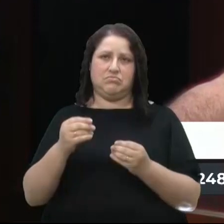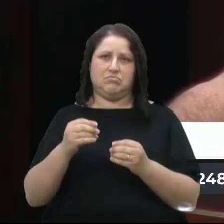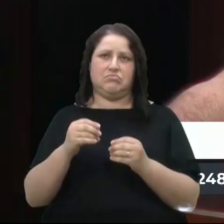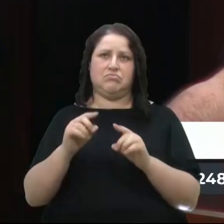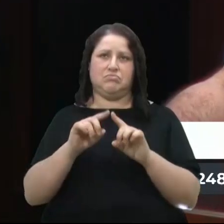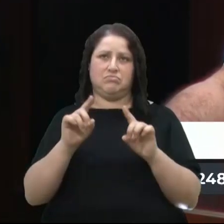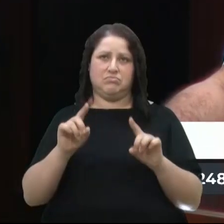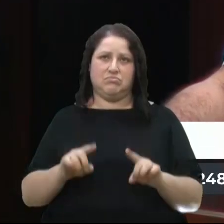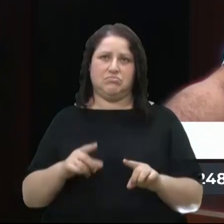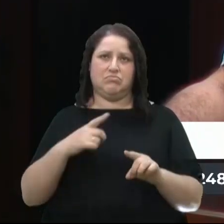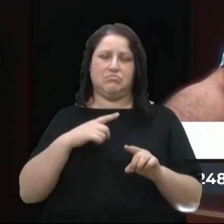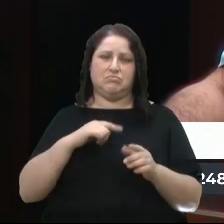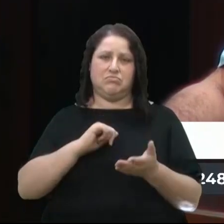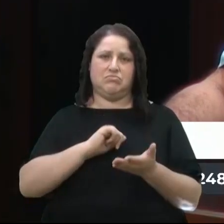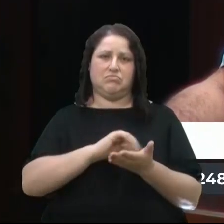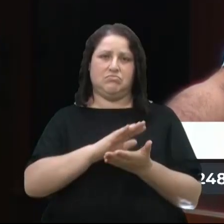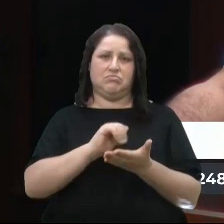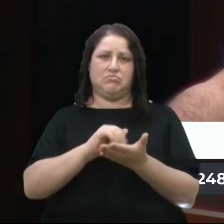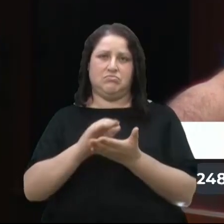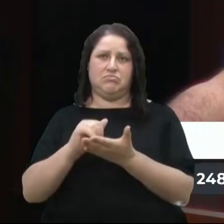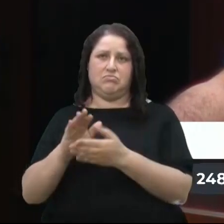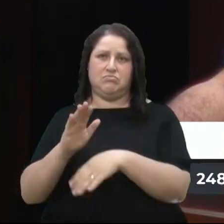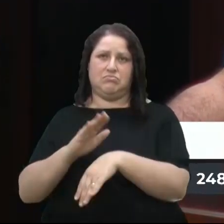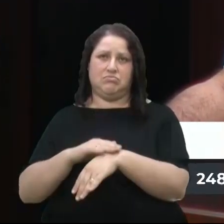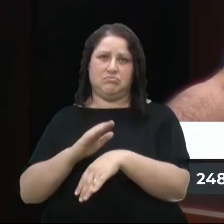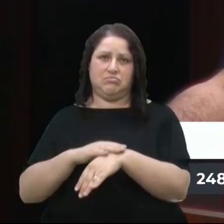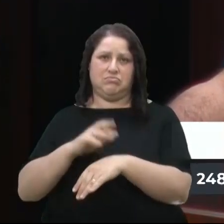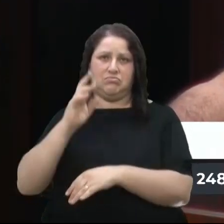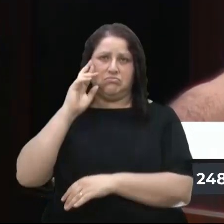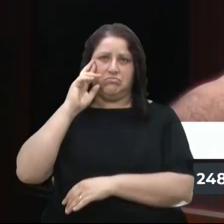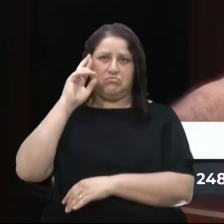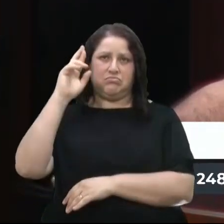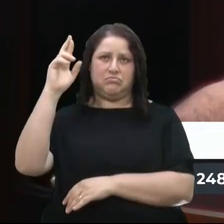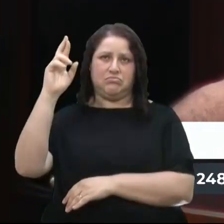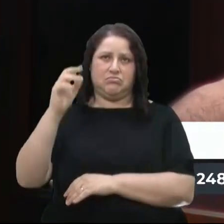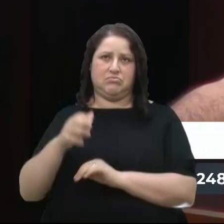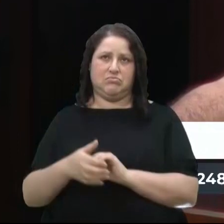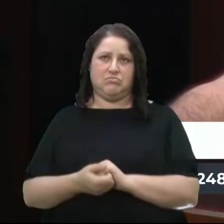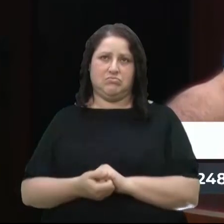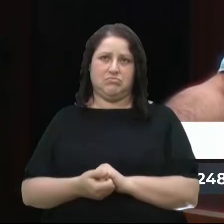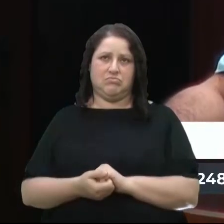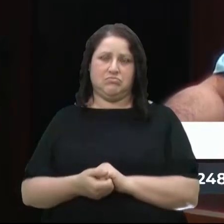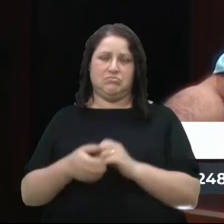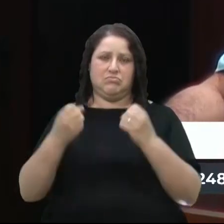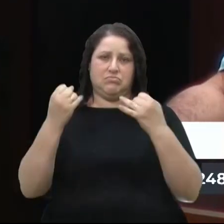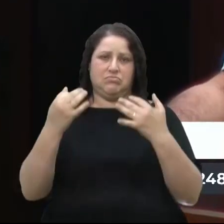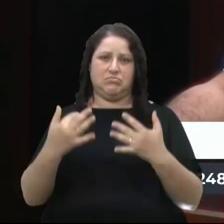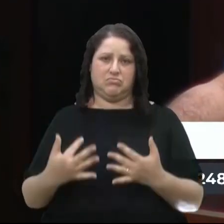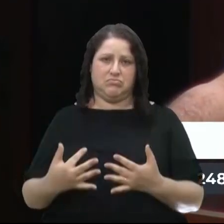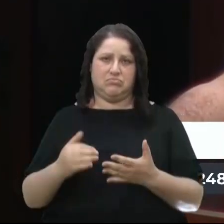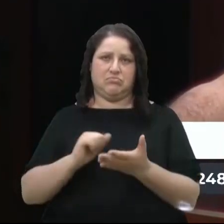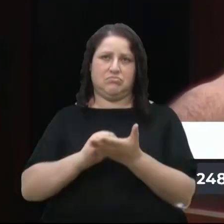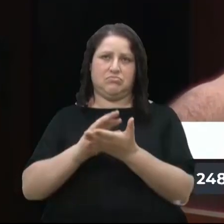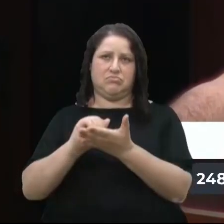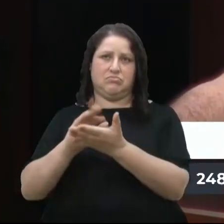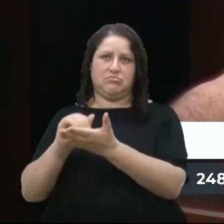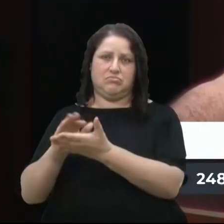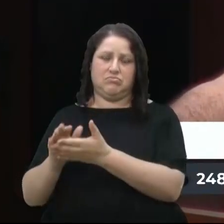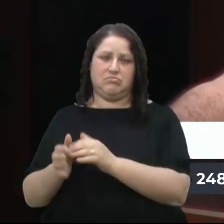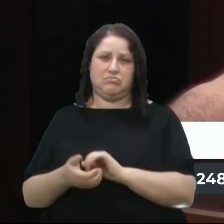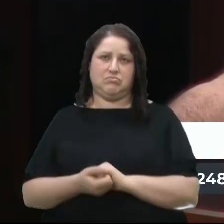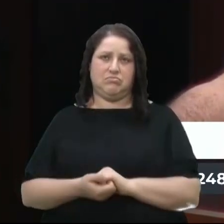no momento em que as suas chefias justificam o desligamento